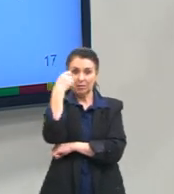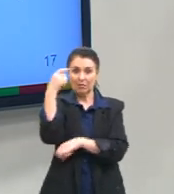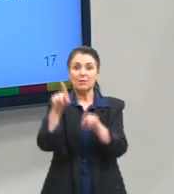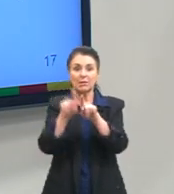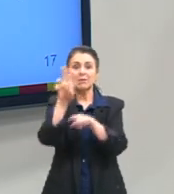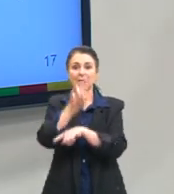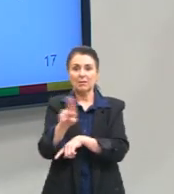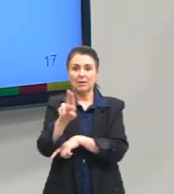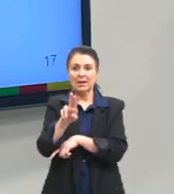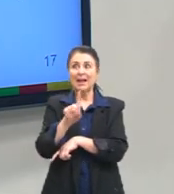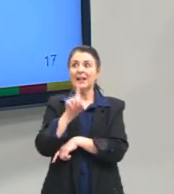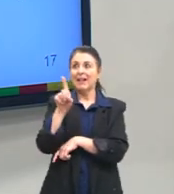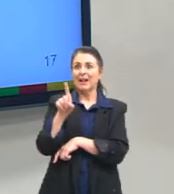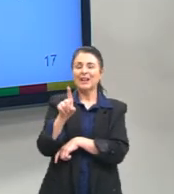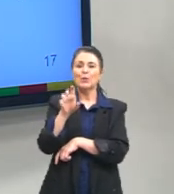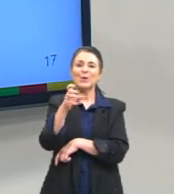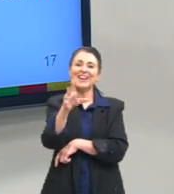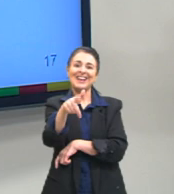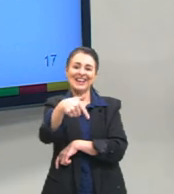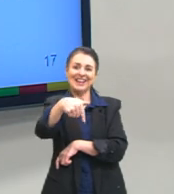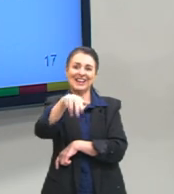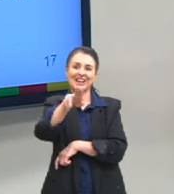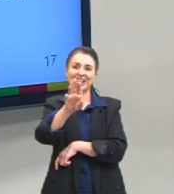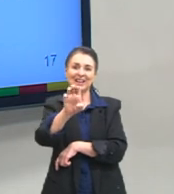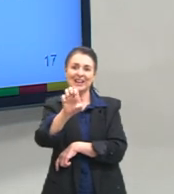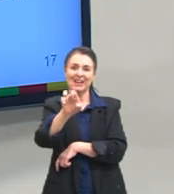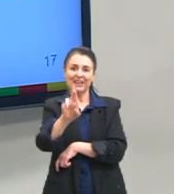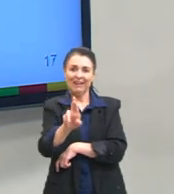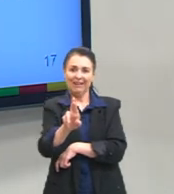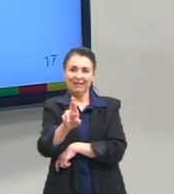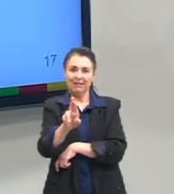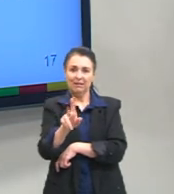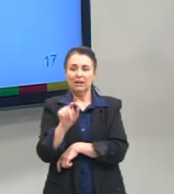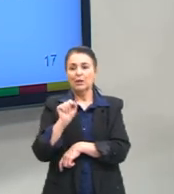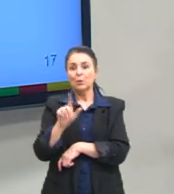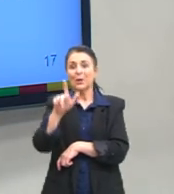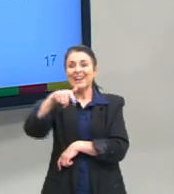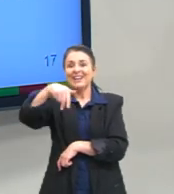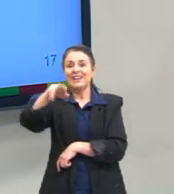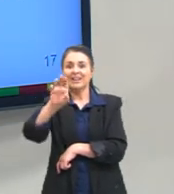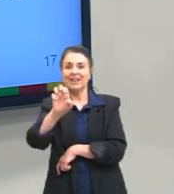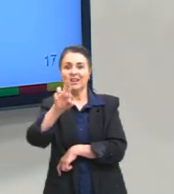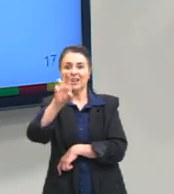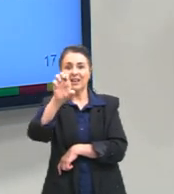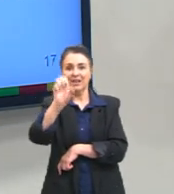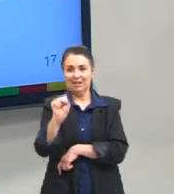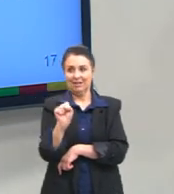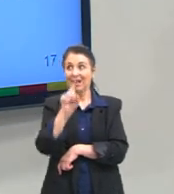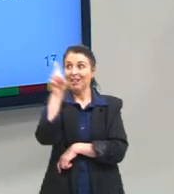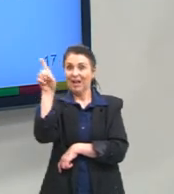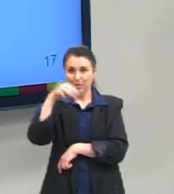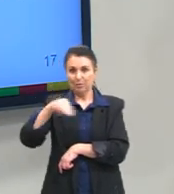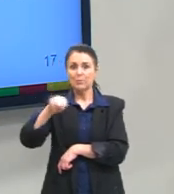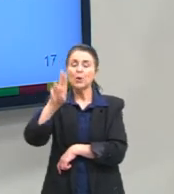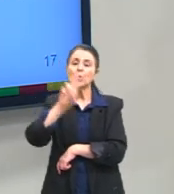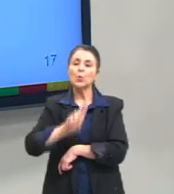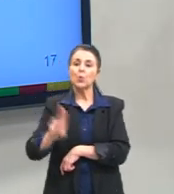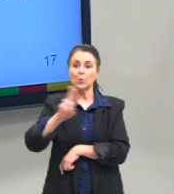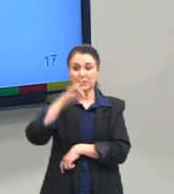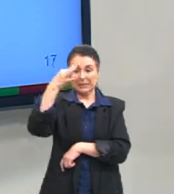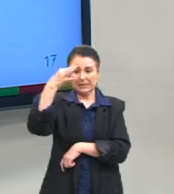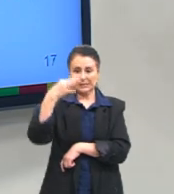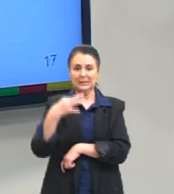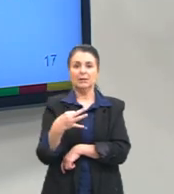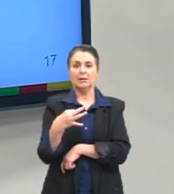queres. Então, ali, a gente percebe que isso, de novo, a gente volta à questão desse preciosismo. Entender a